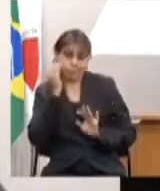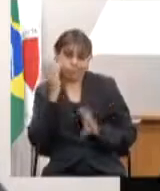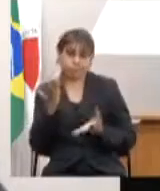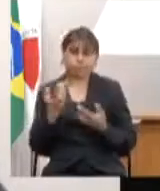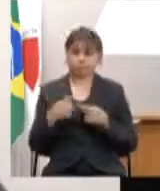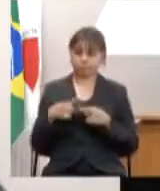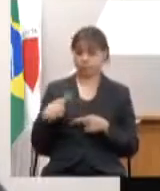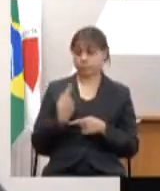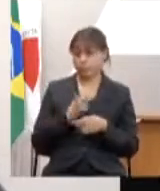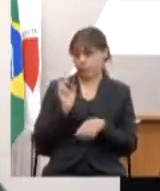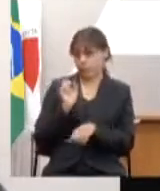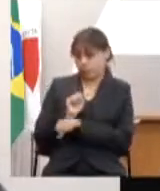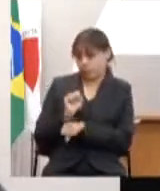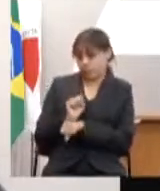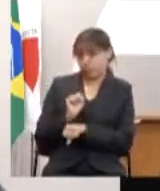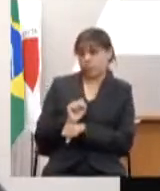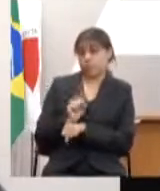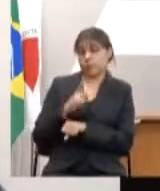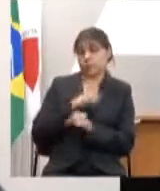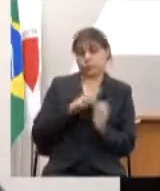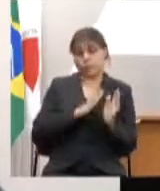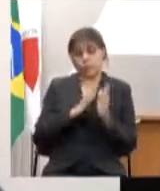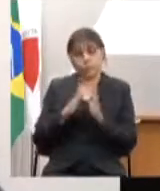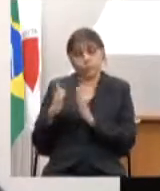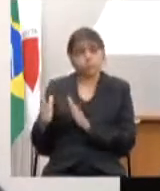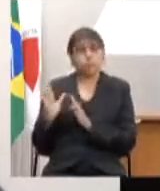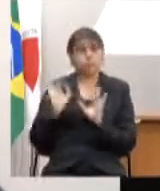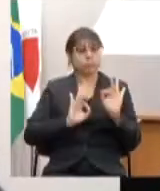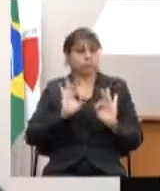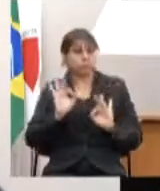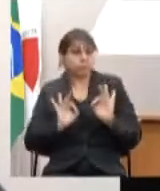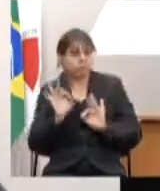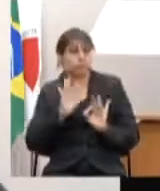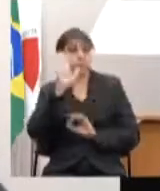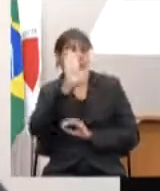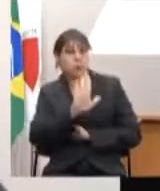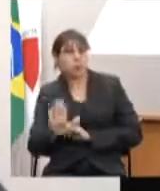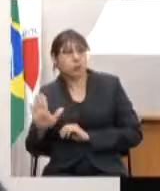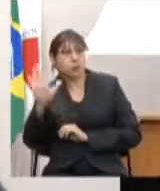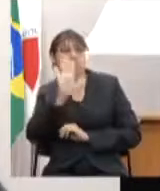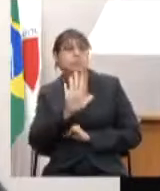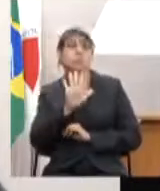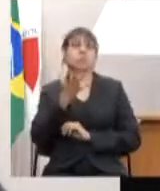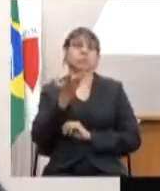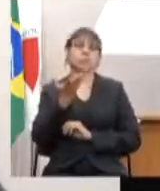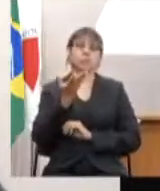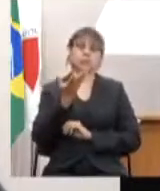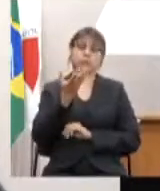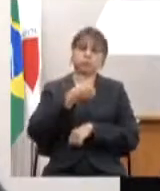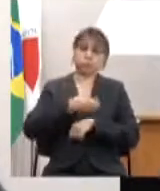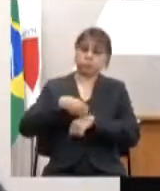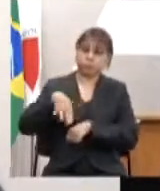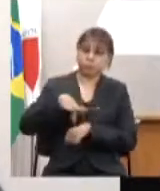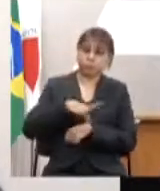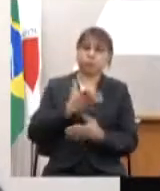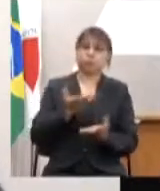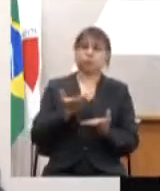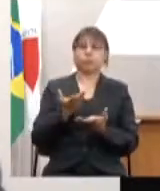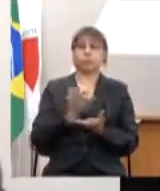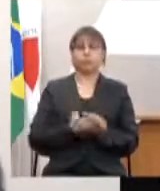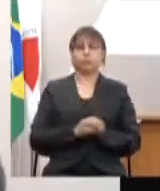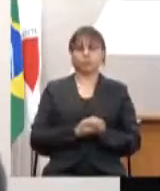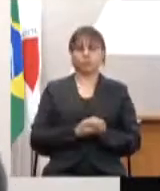nós esperamos que haja um processo de coordenação nacional de distribuição equitativa